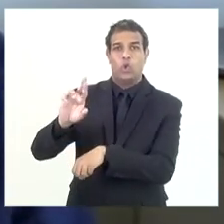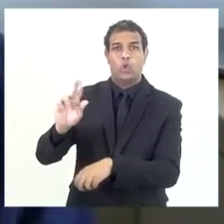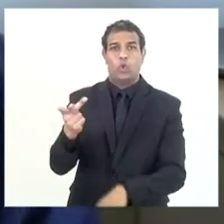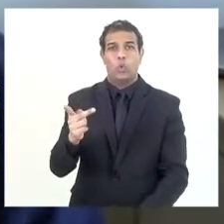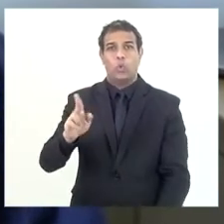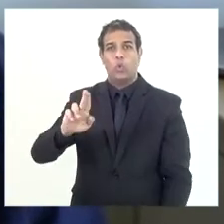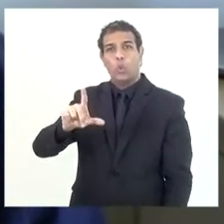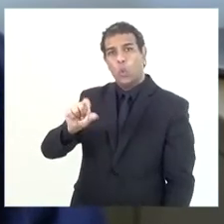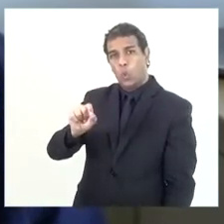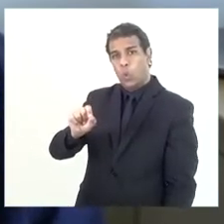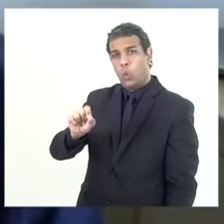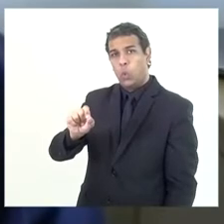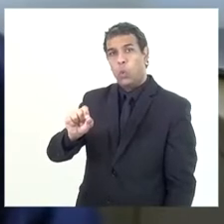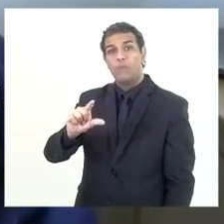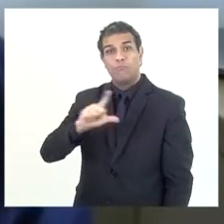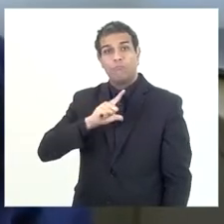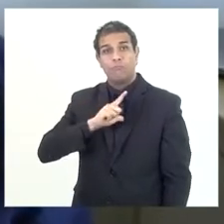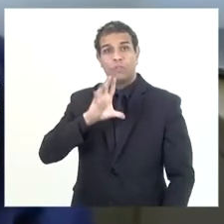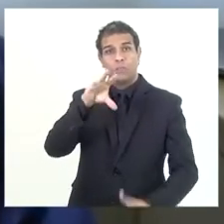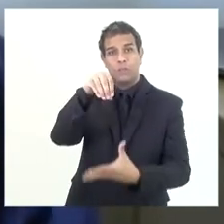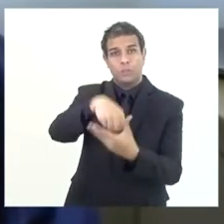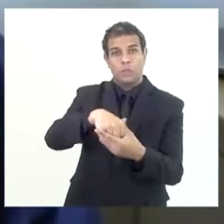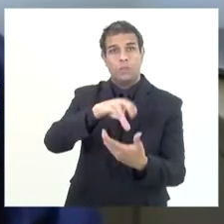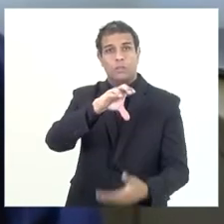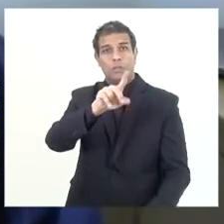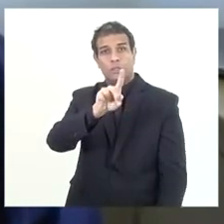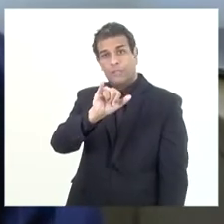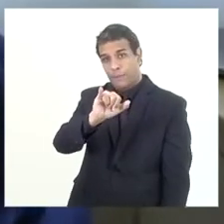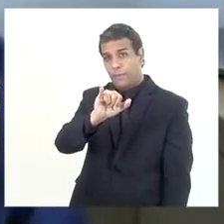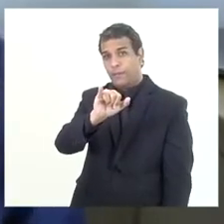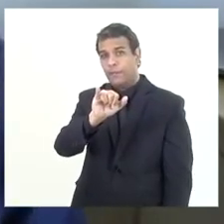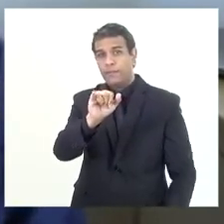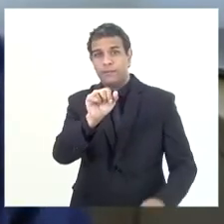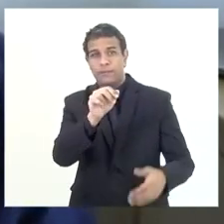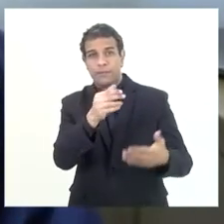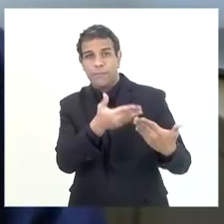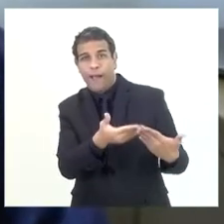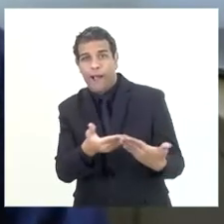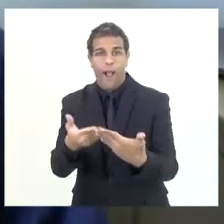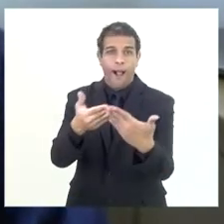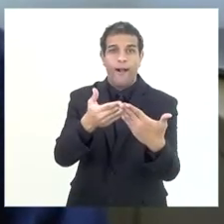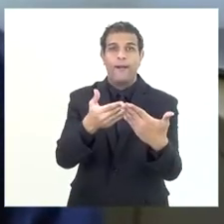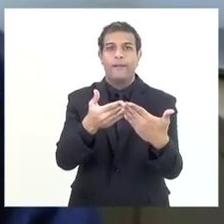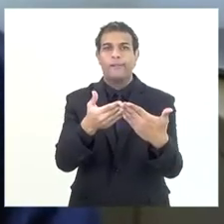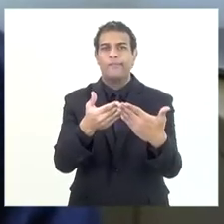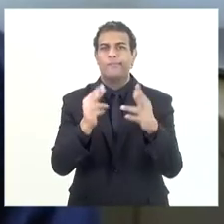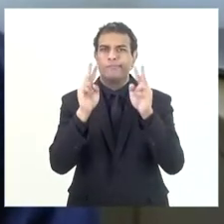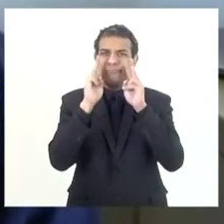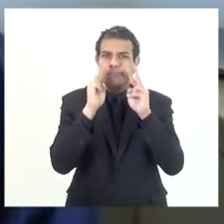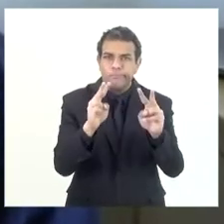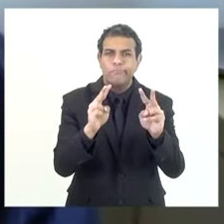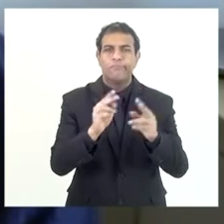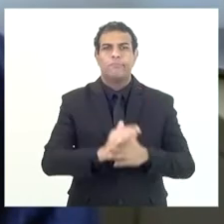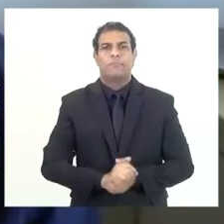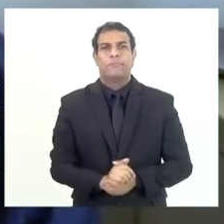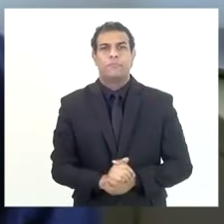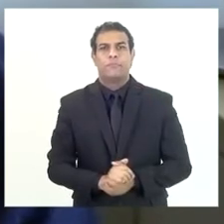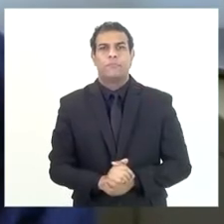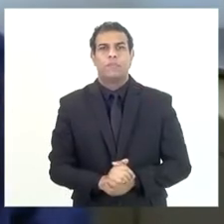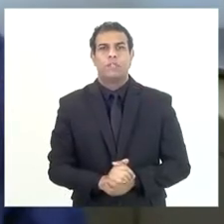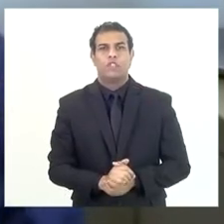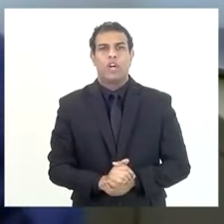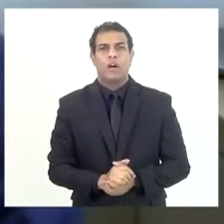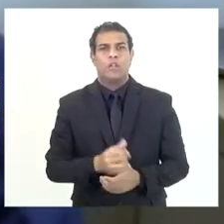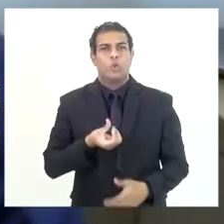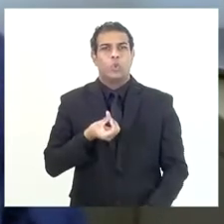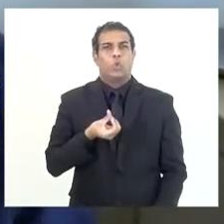uma CPI que apura, já desde o semestre passado,